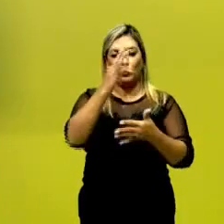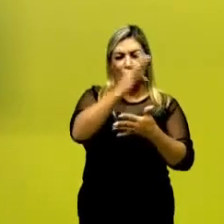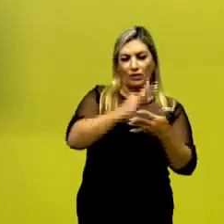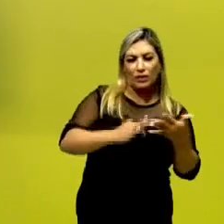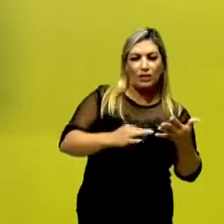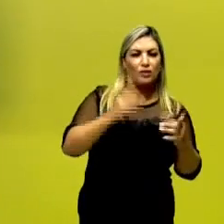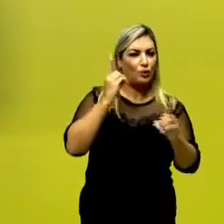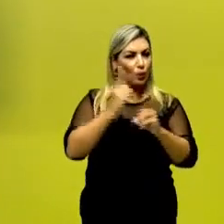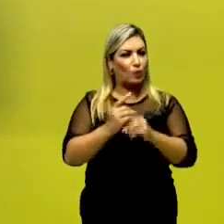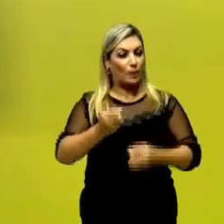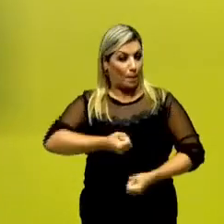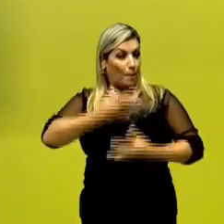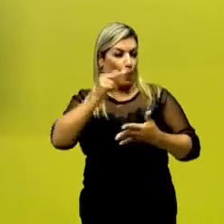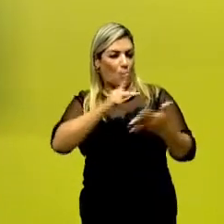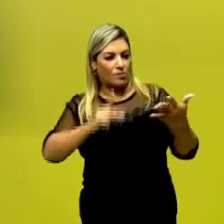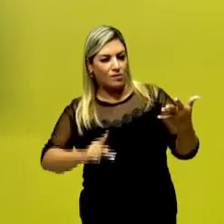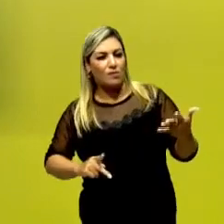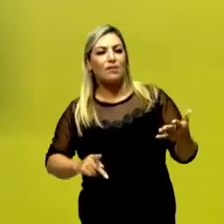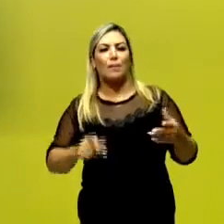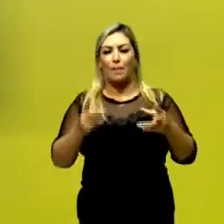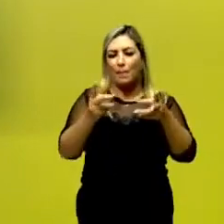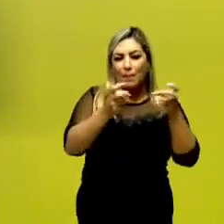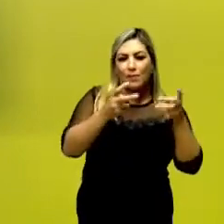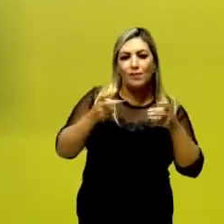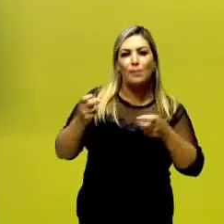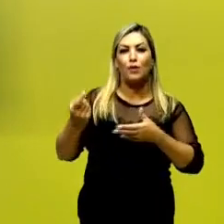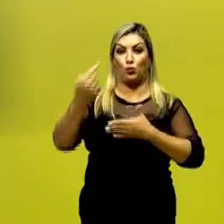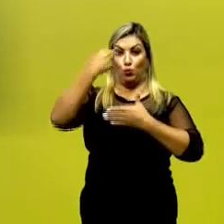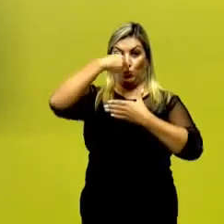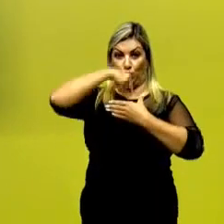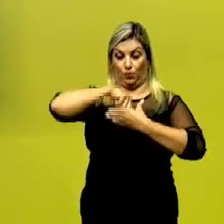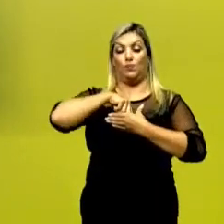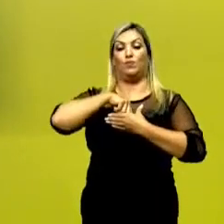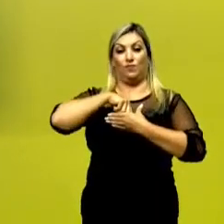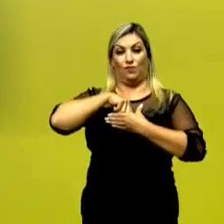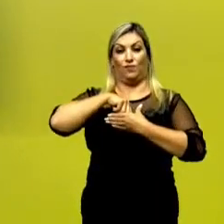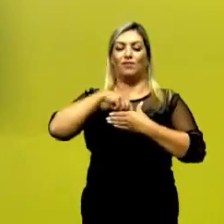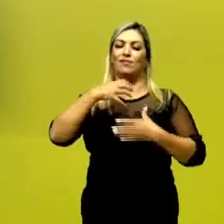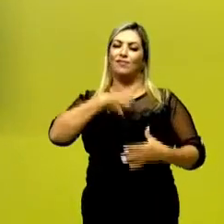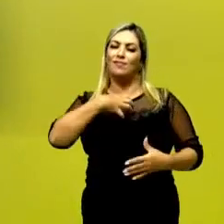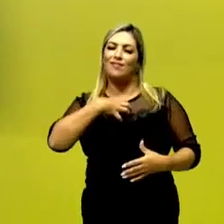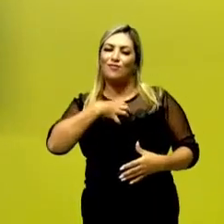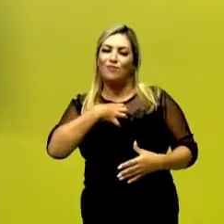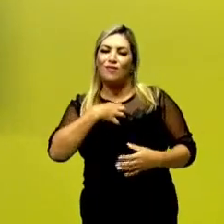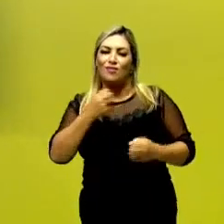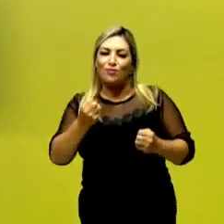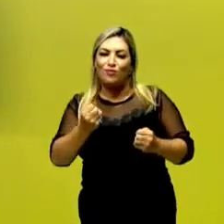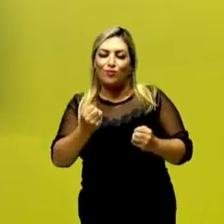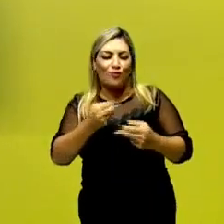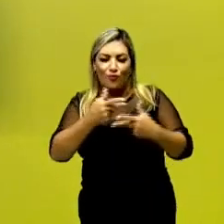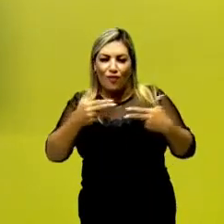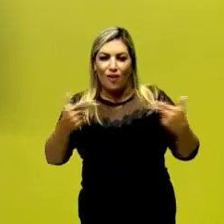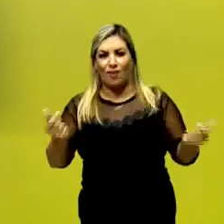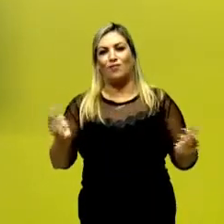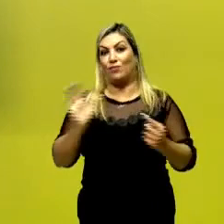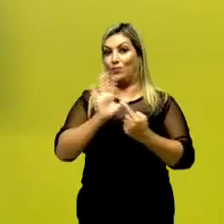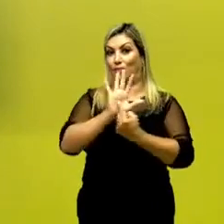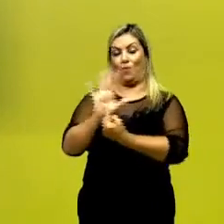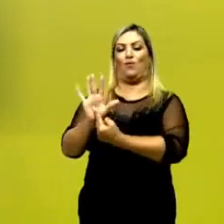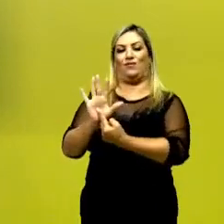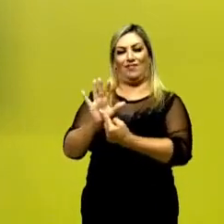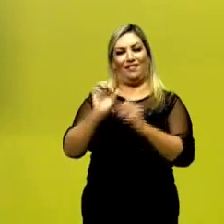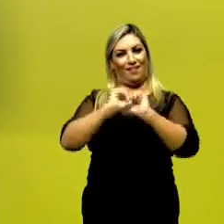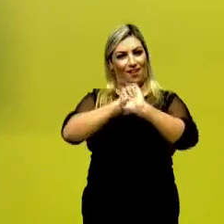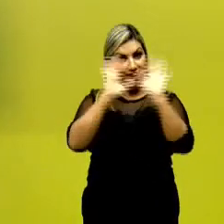textos poéticos, nós vamos perceber a subjetividade, os sentimentos que são colocados em evidência